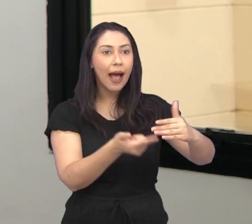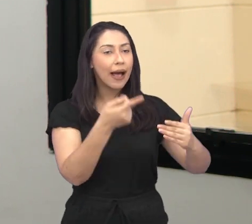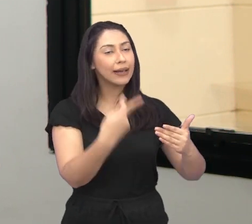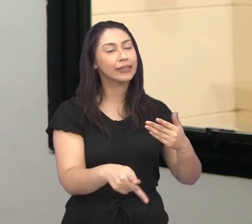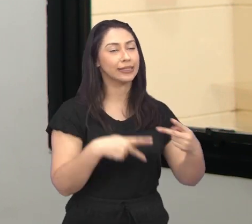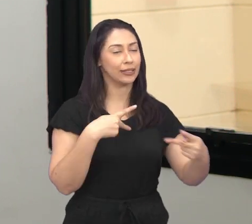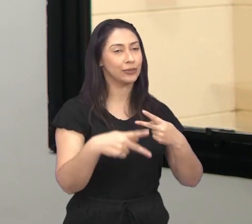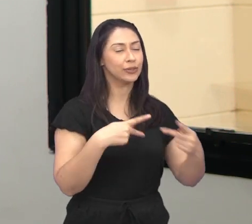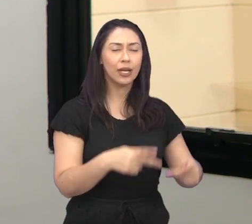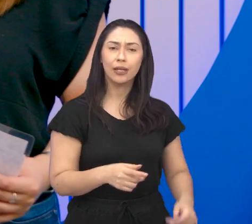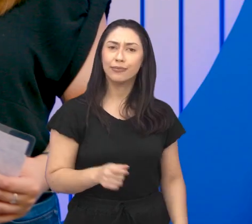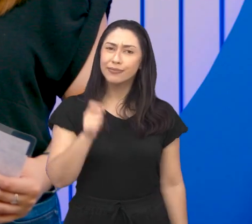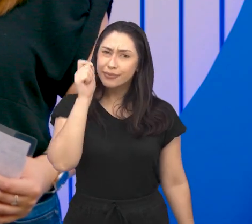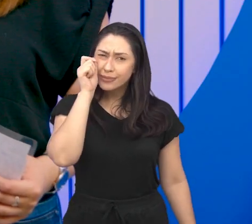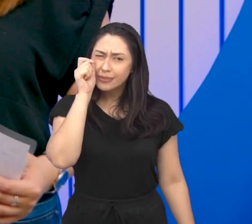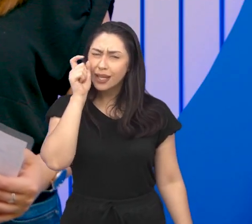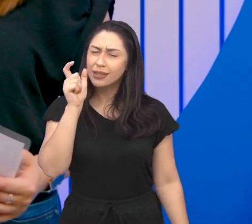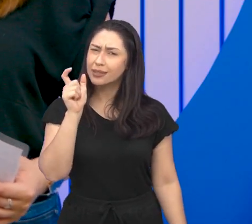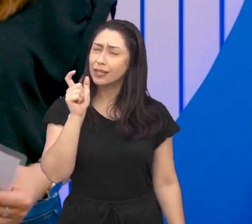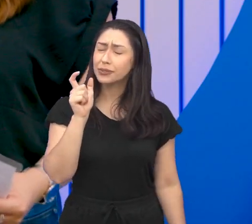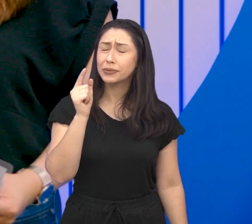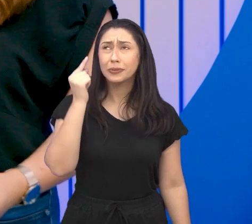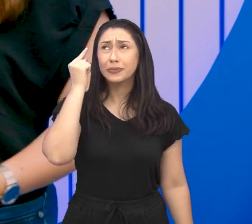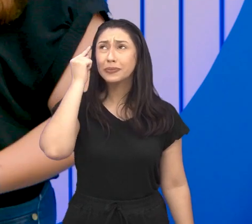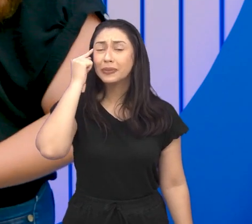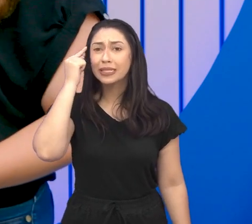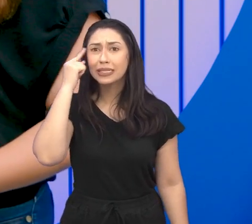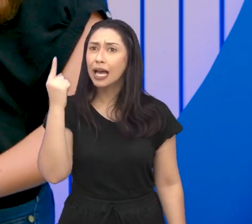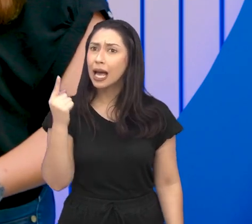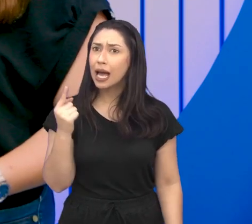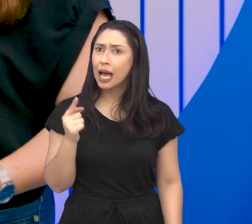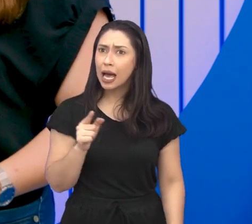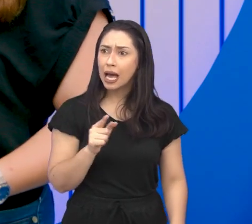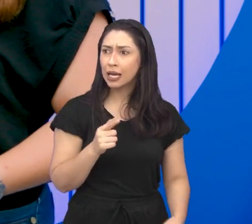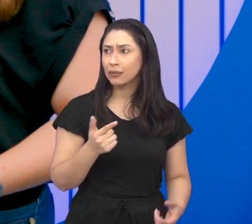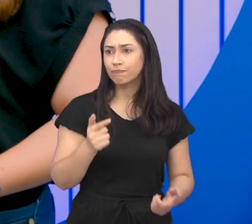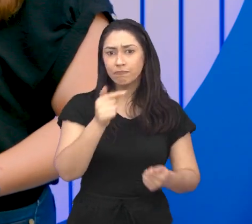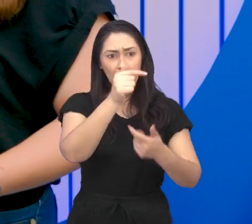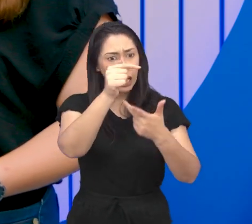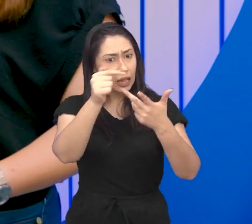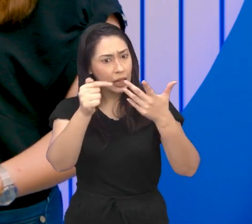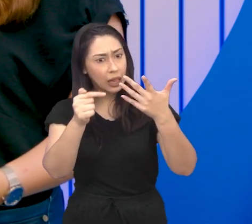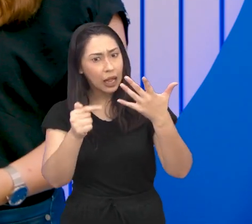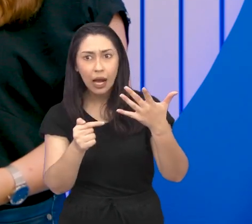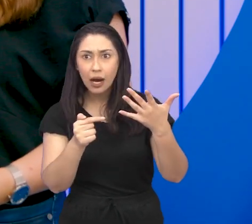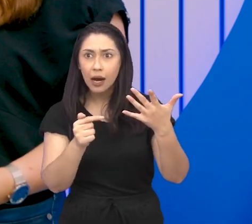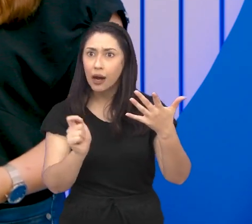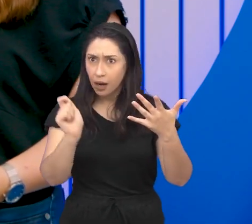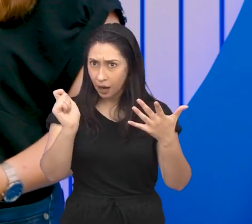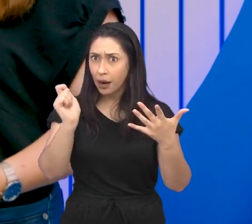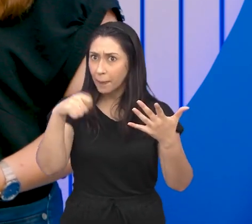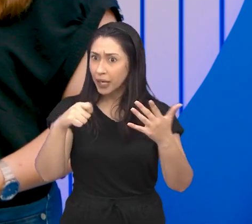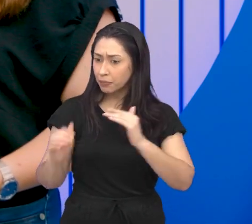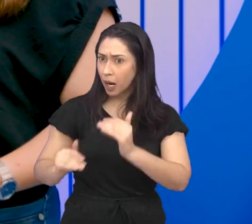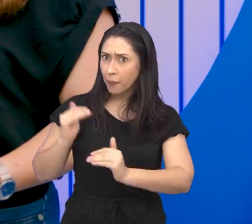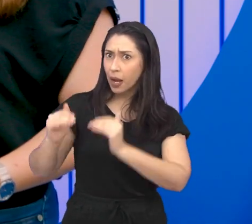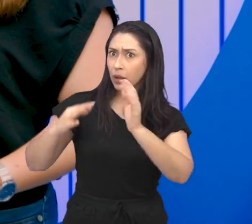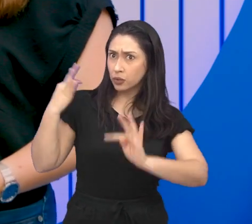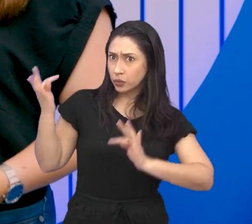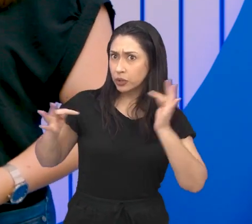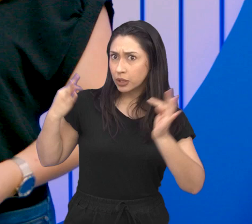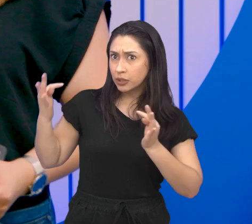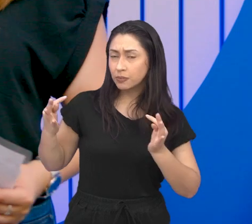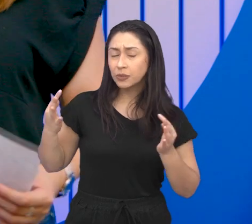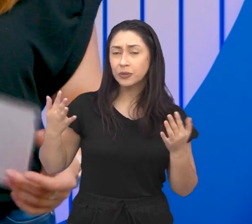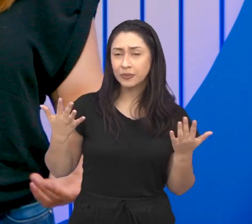turismo aqui na nossa cidade. Interessante a gente ter em mente, né, Marina, essas possibilidades de desenvolvimento do setor realmente promissor na